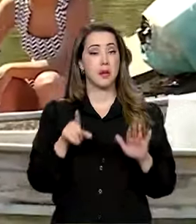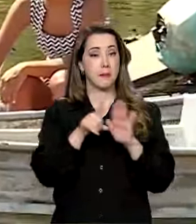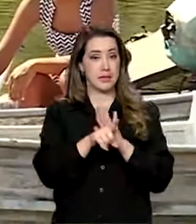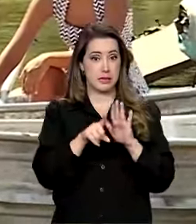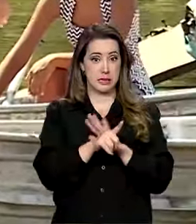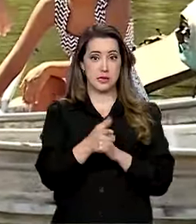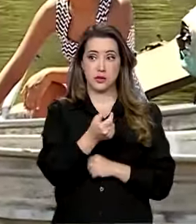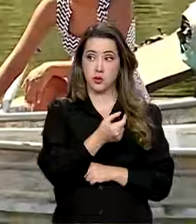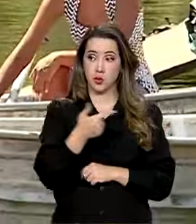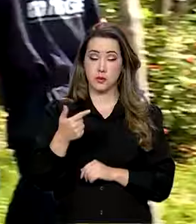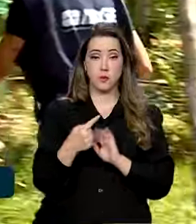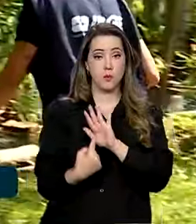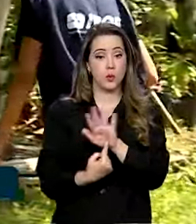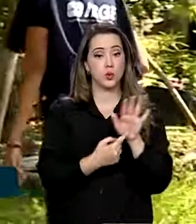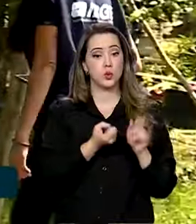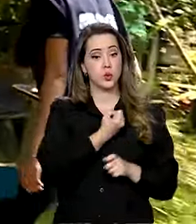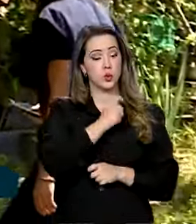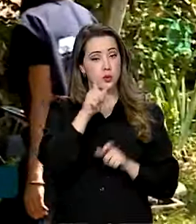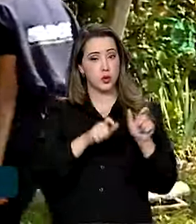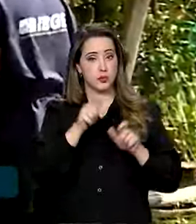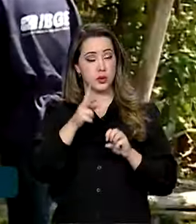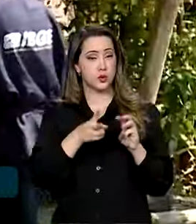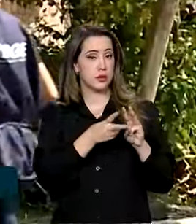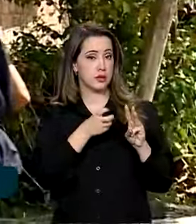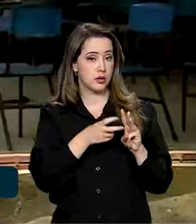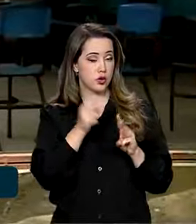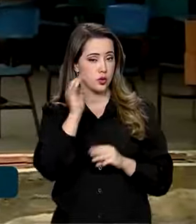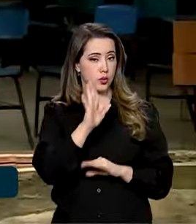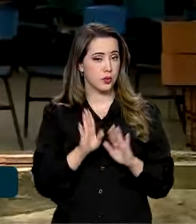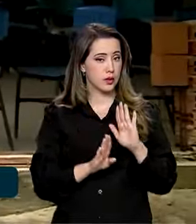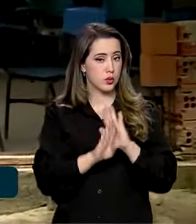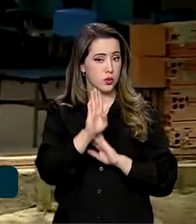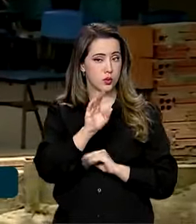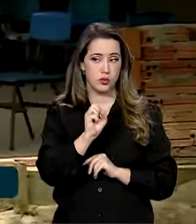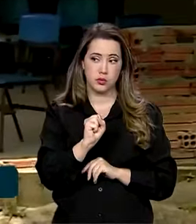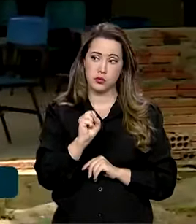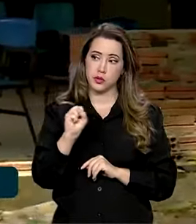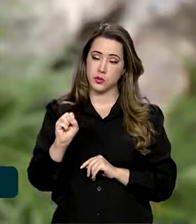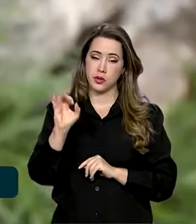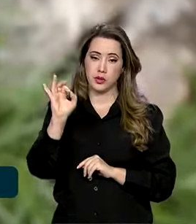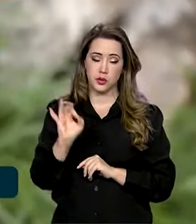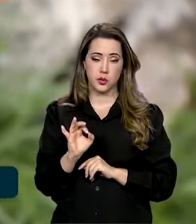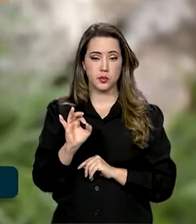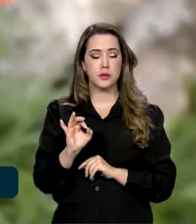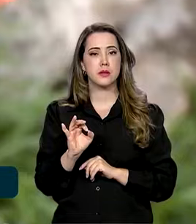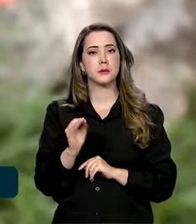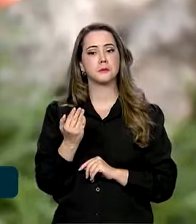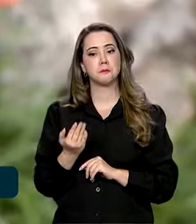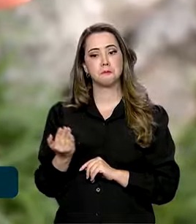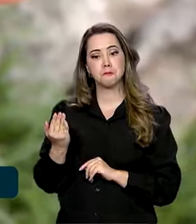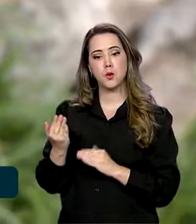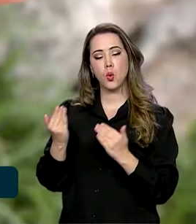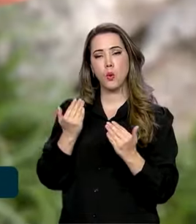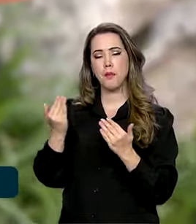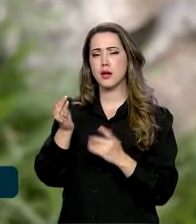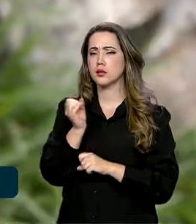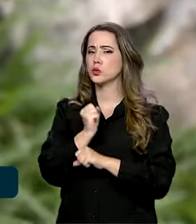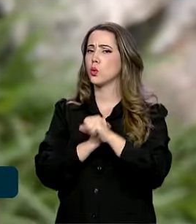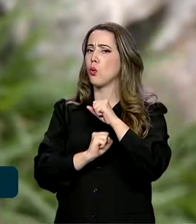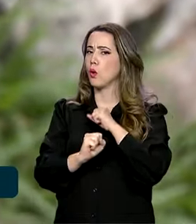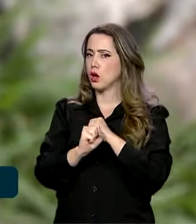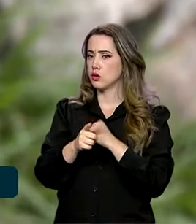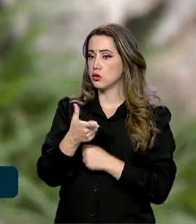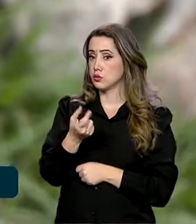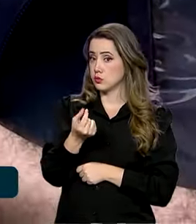2022 revelou que o número de indígenas no Brasil aumentou 88,82% em comparação ao censo